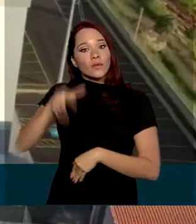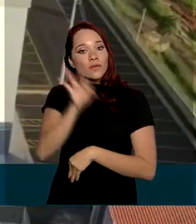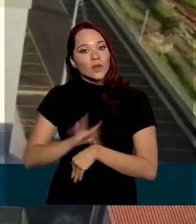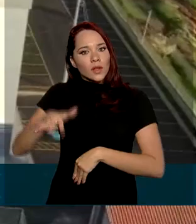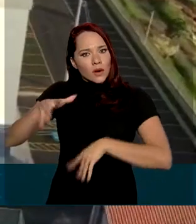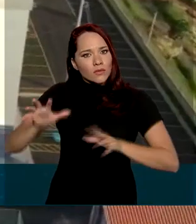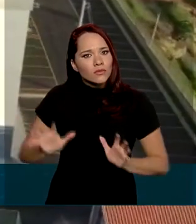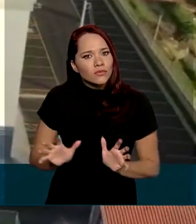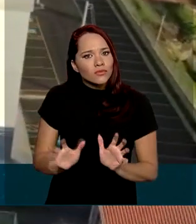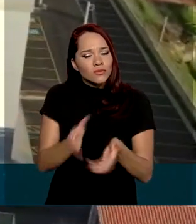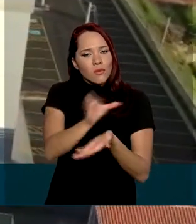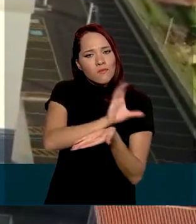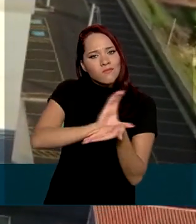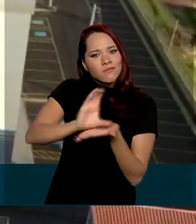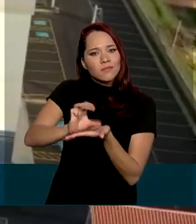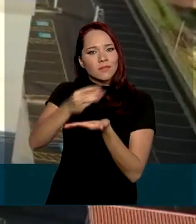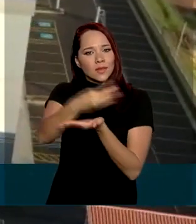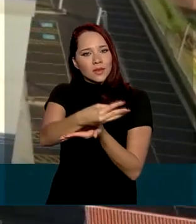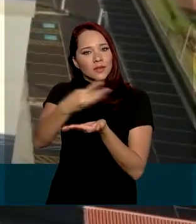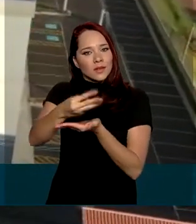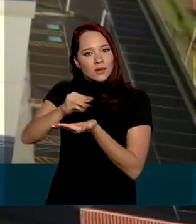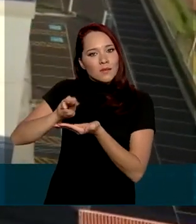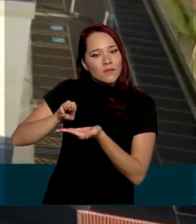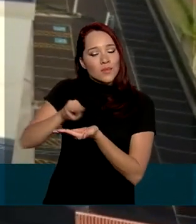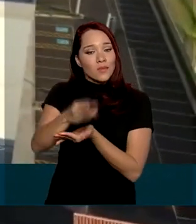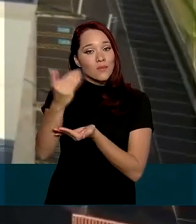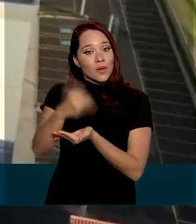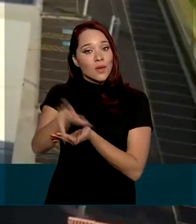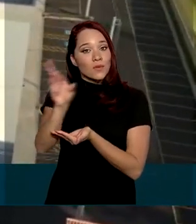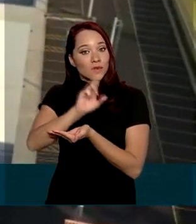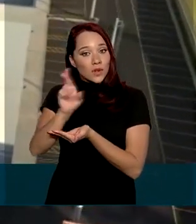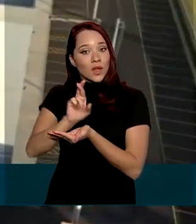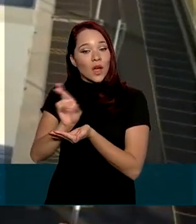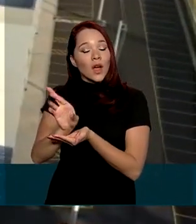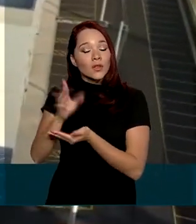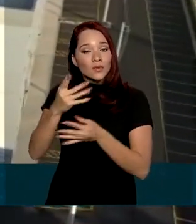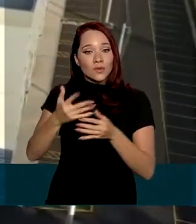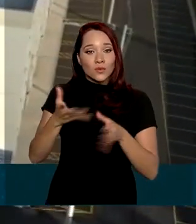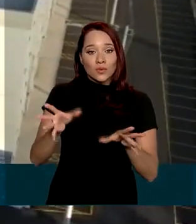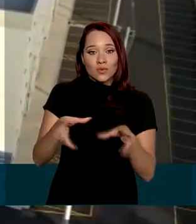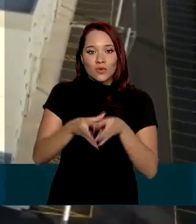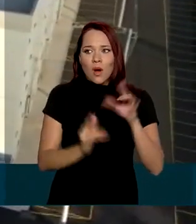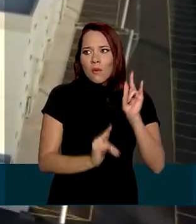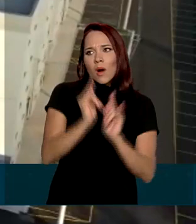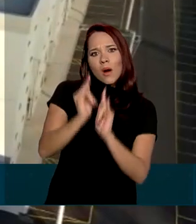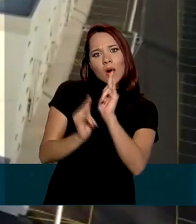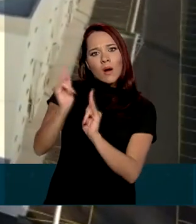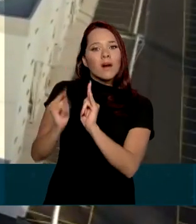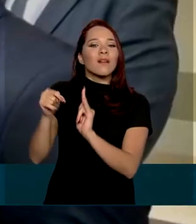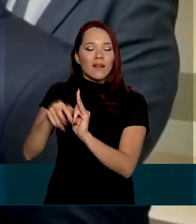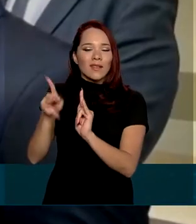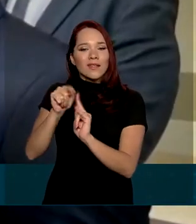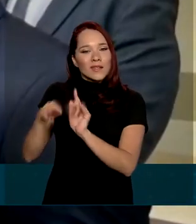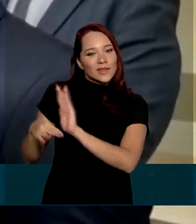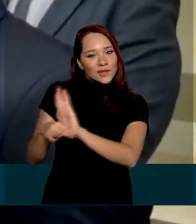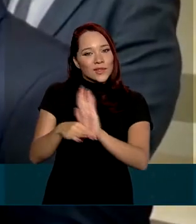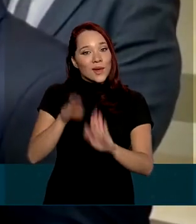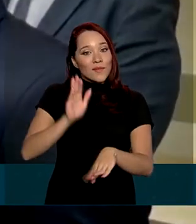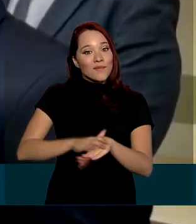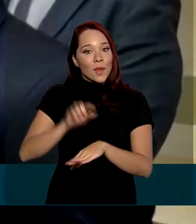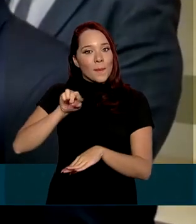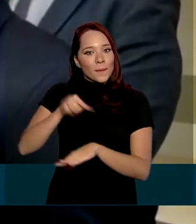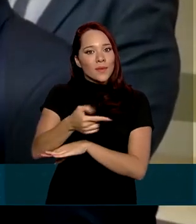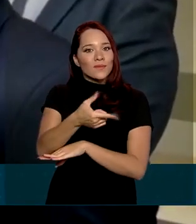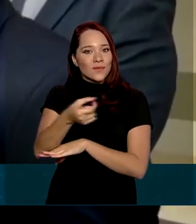quase 33 milhões e meio de reais no conjunto habitacional, que vai beneficiar 1